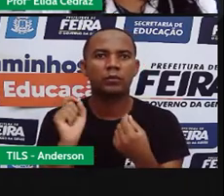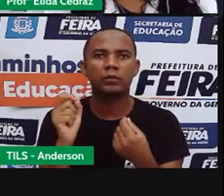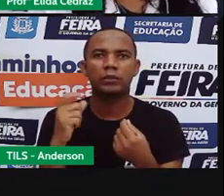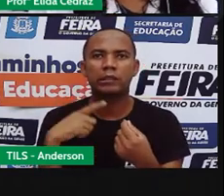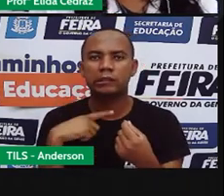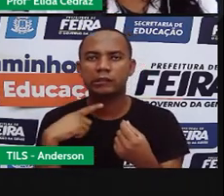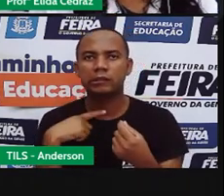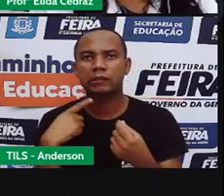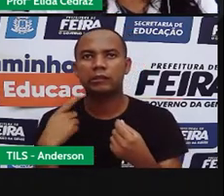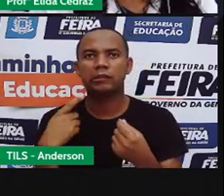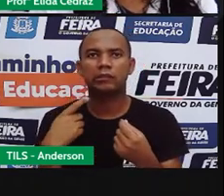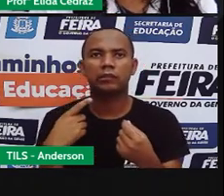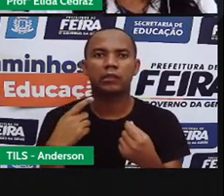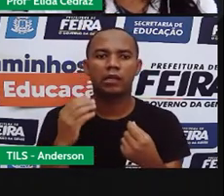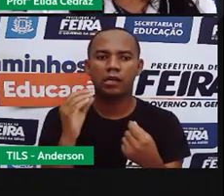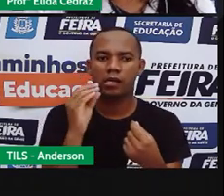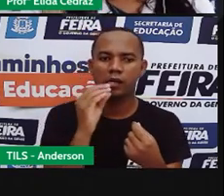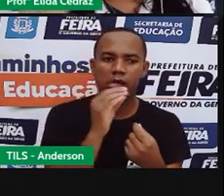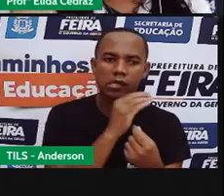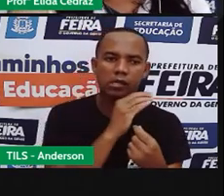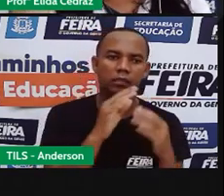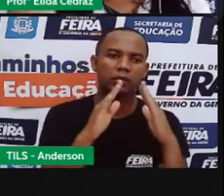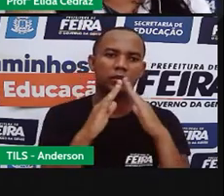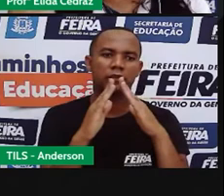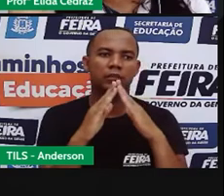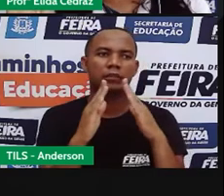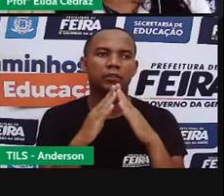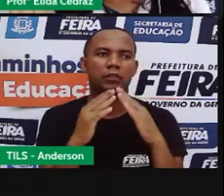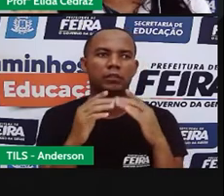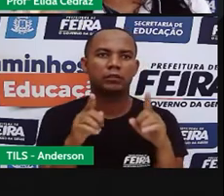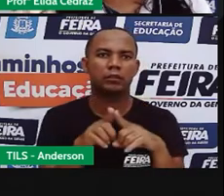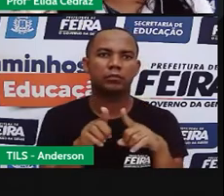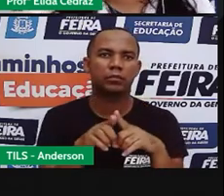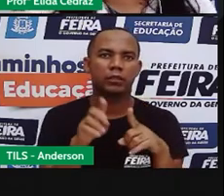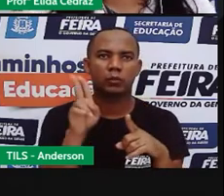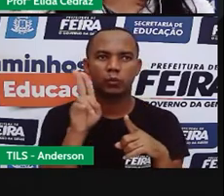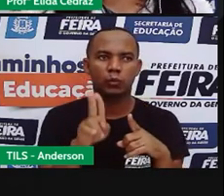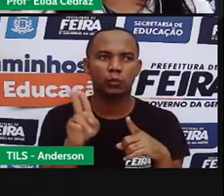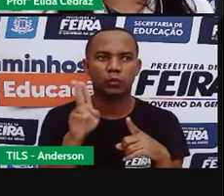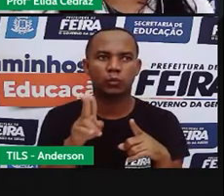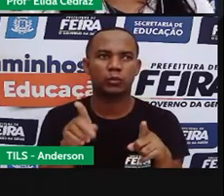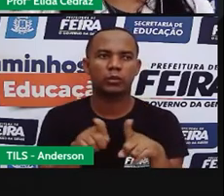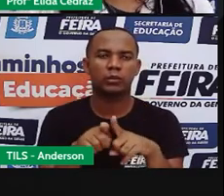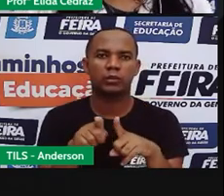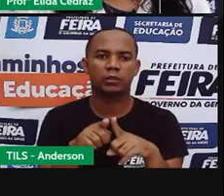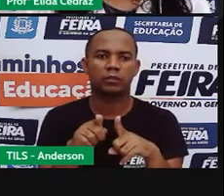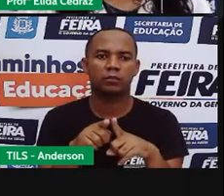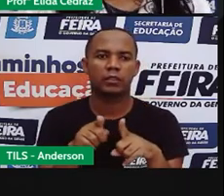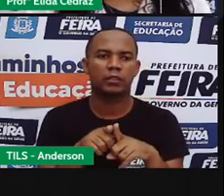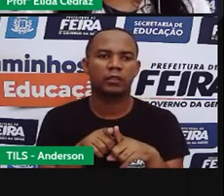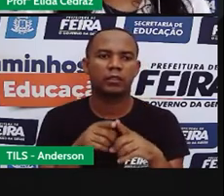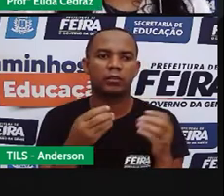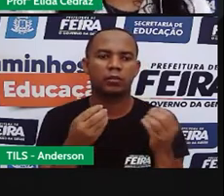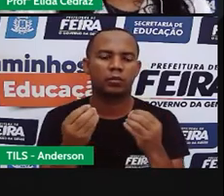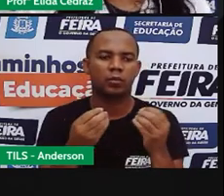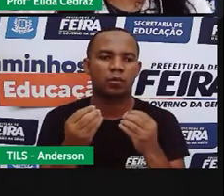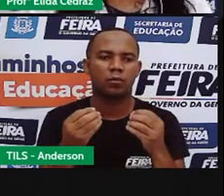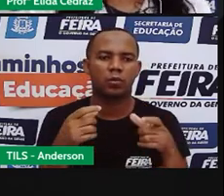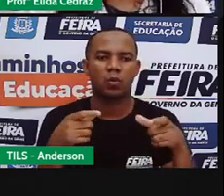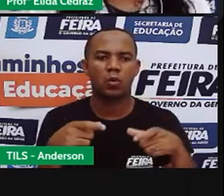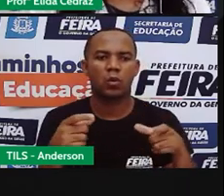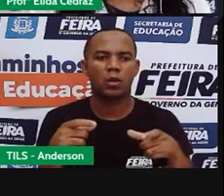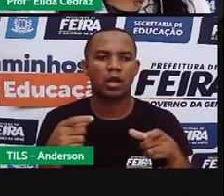tanto a temperatura da casa quanto os ruídos, eles ficam isolados